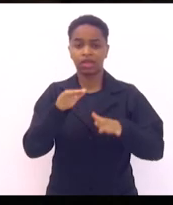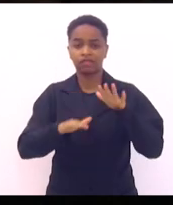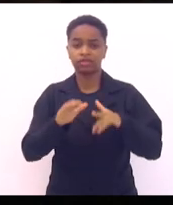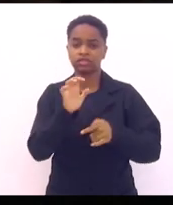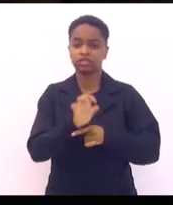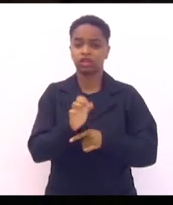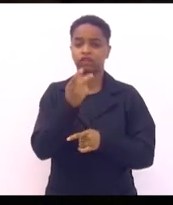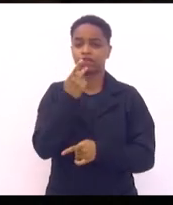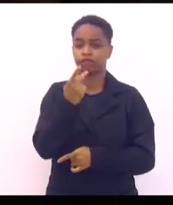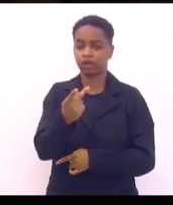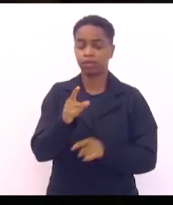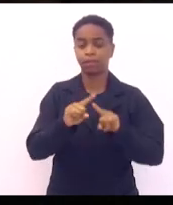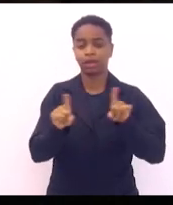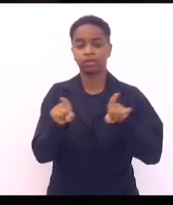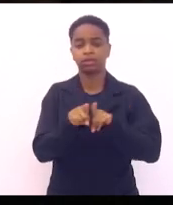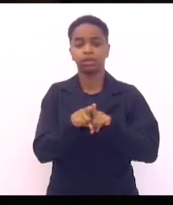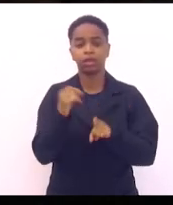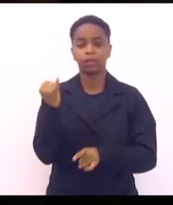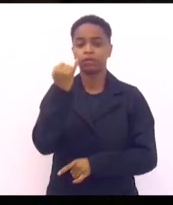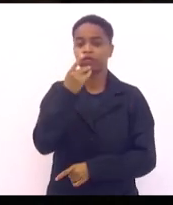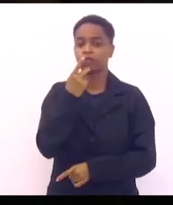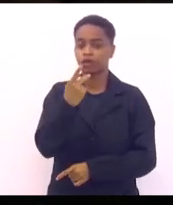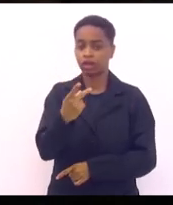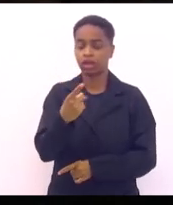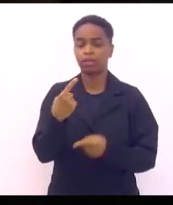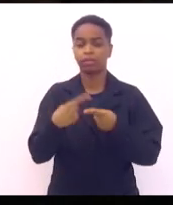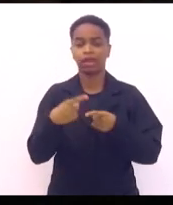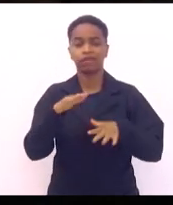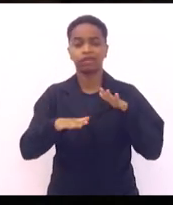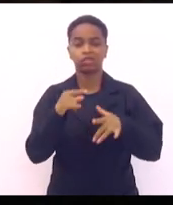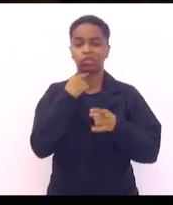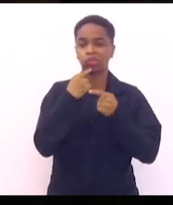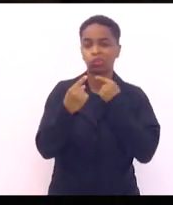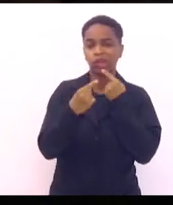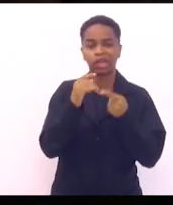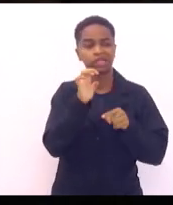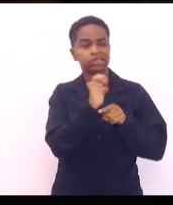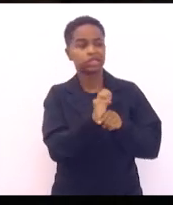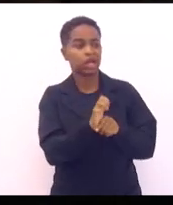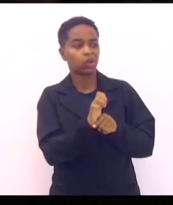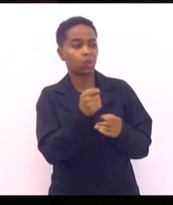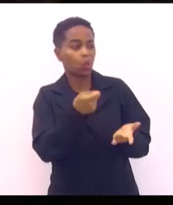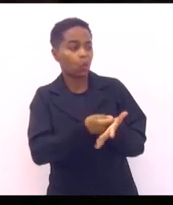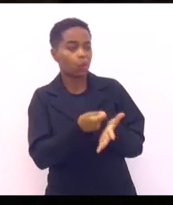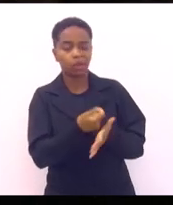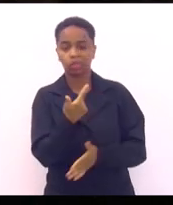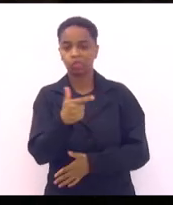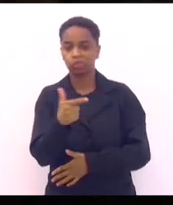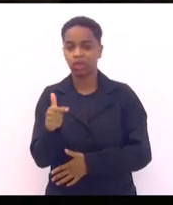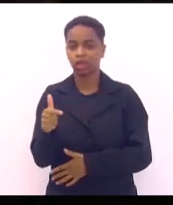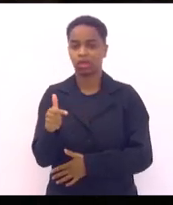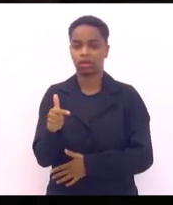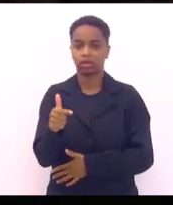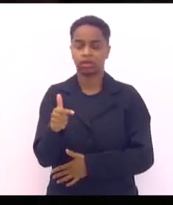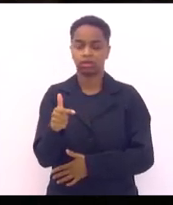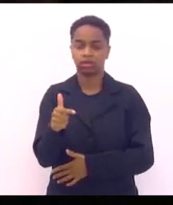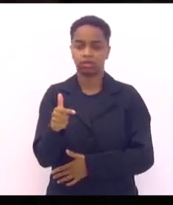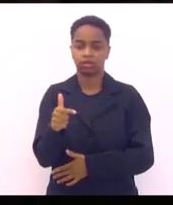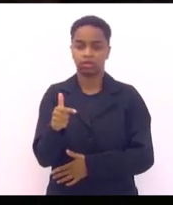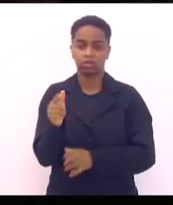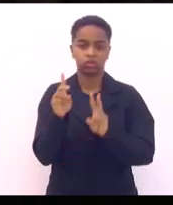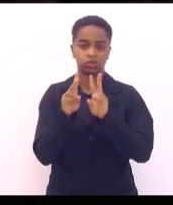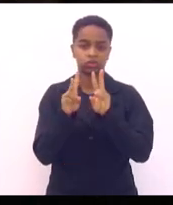e até é importante dizer também, que fica aquela dúvida, que Estado não tem obrigação em relação